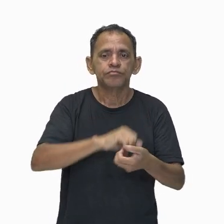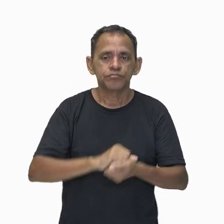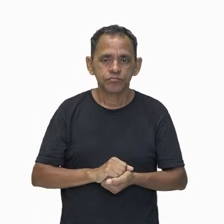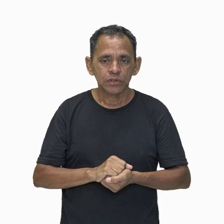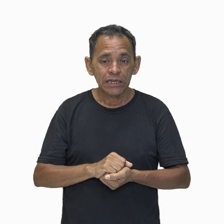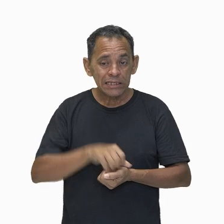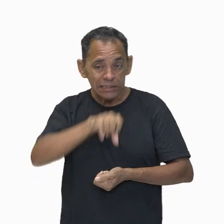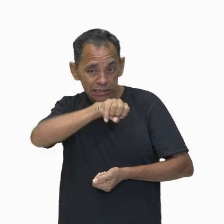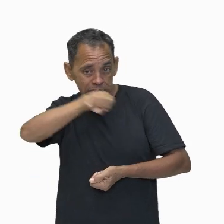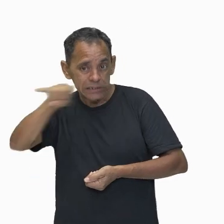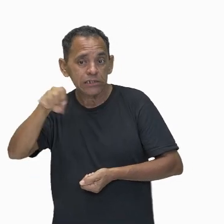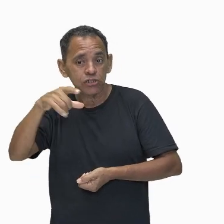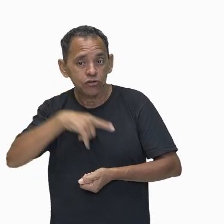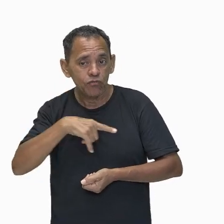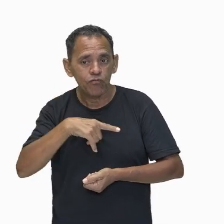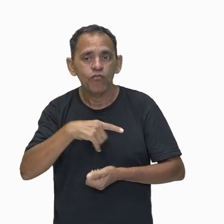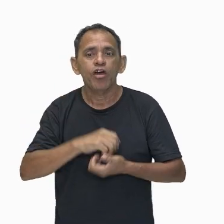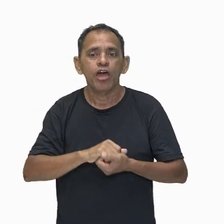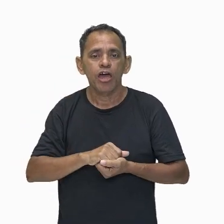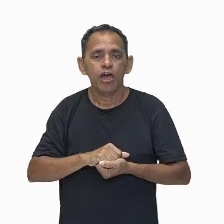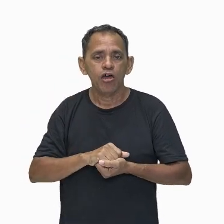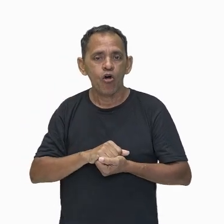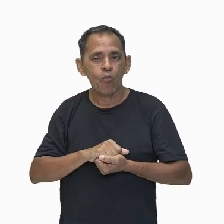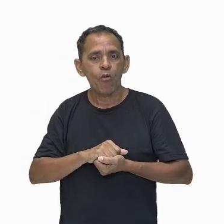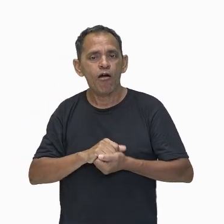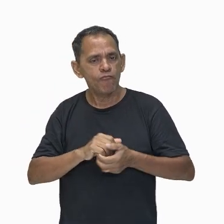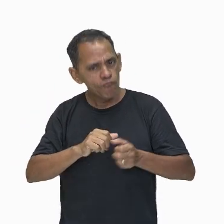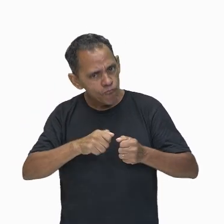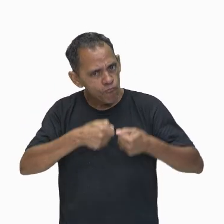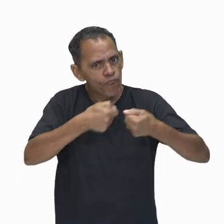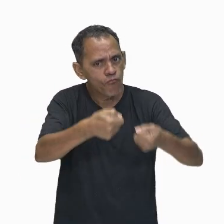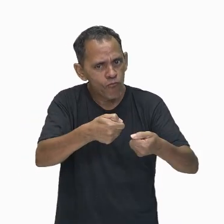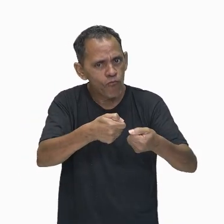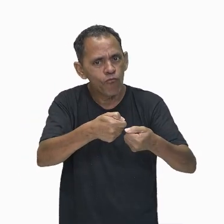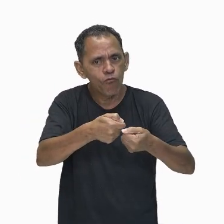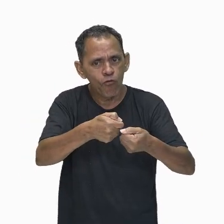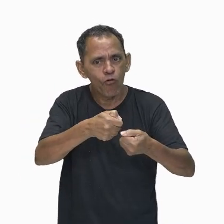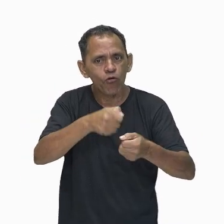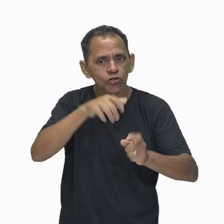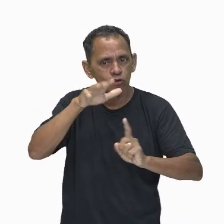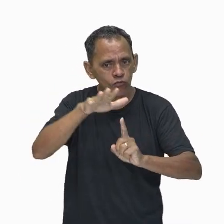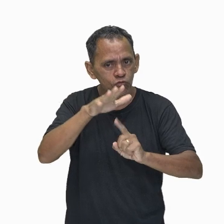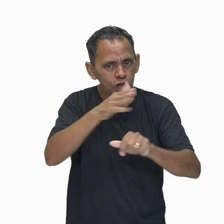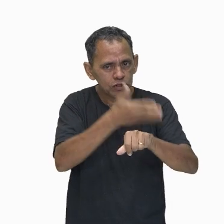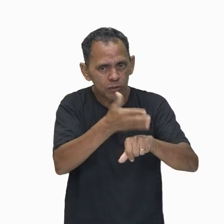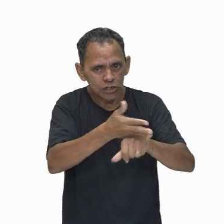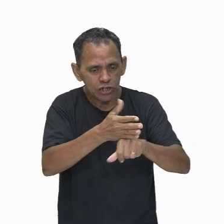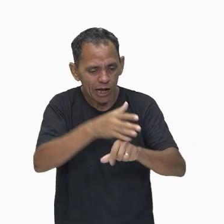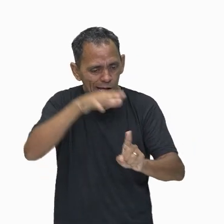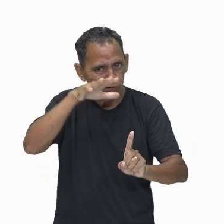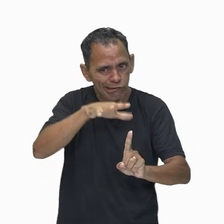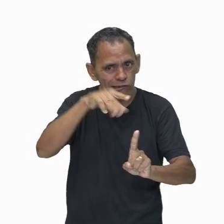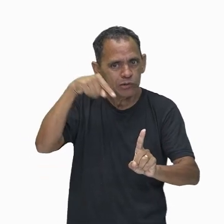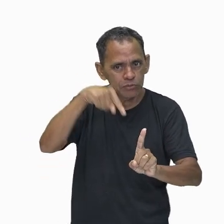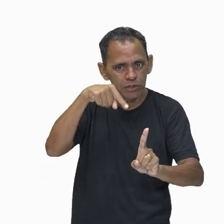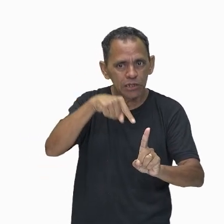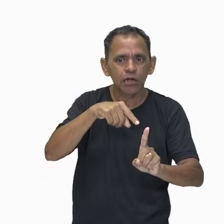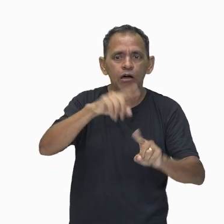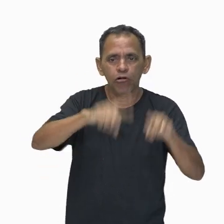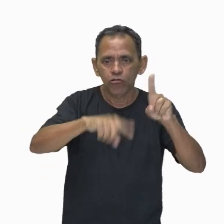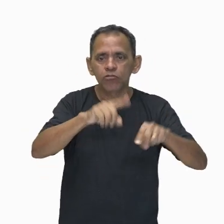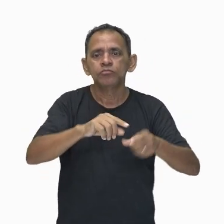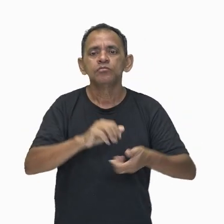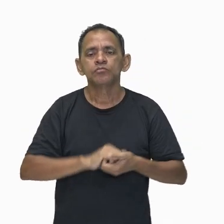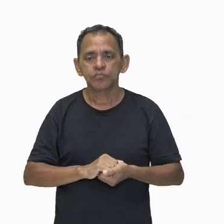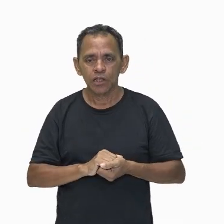Se, por outro lado, eu estico a mola, se eu puxo essa mola, se eu soltá-la, ela também vai se movimentar. Ou seja,